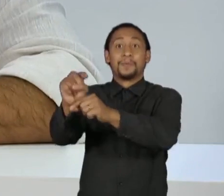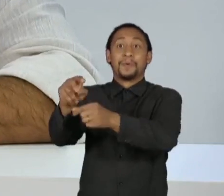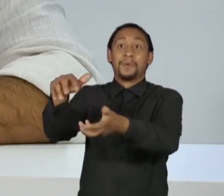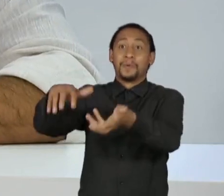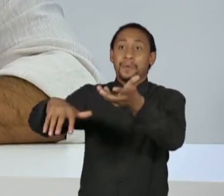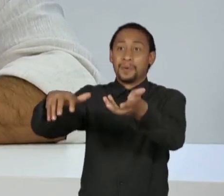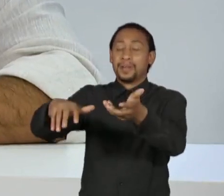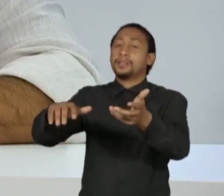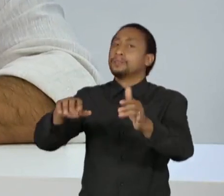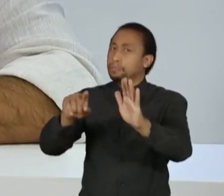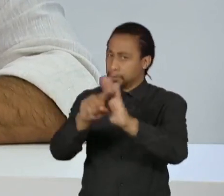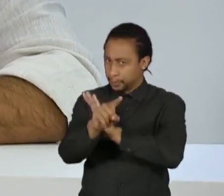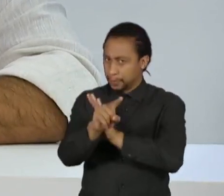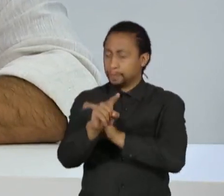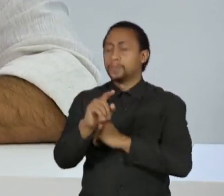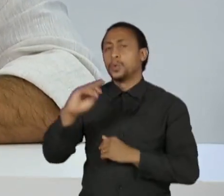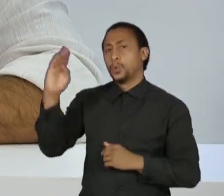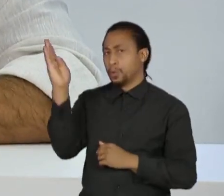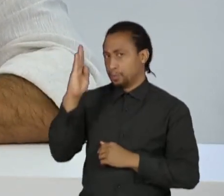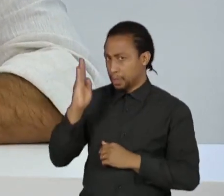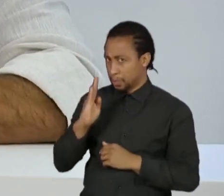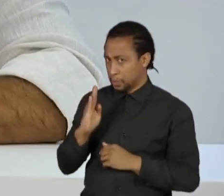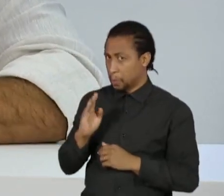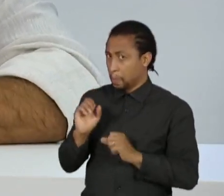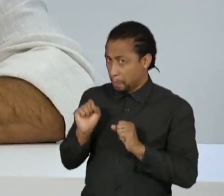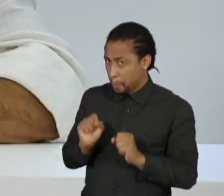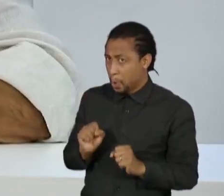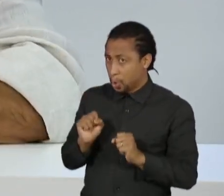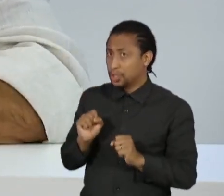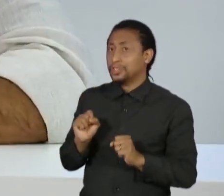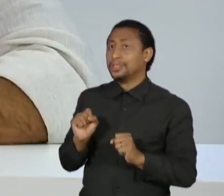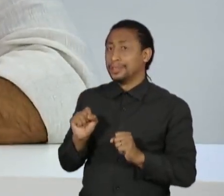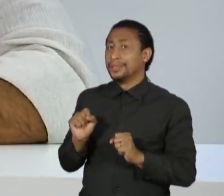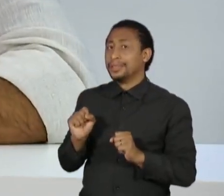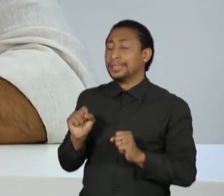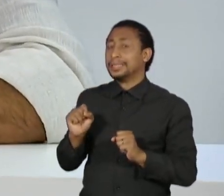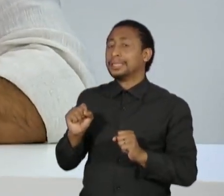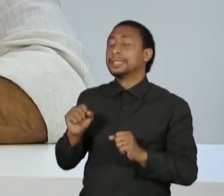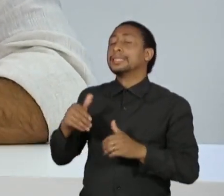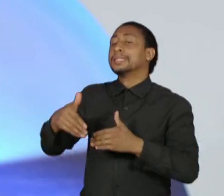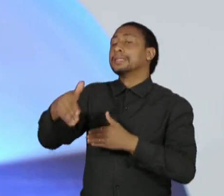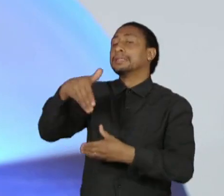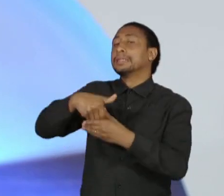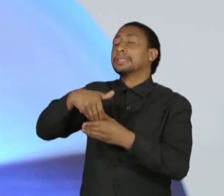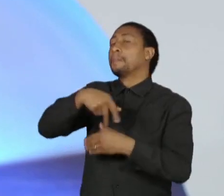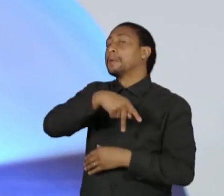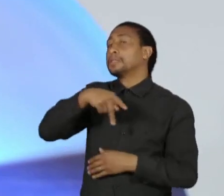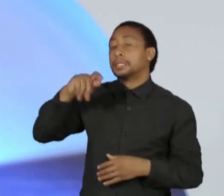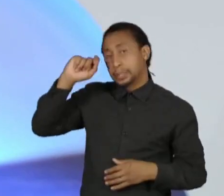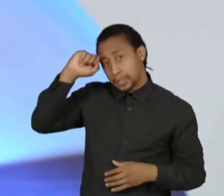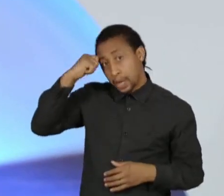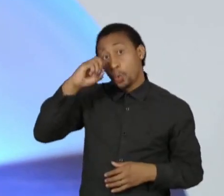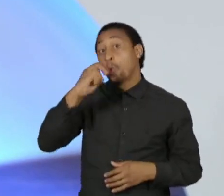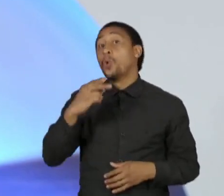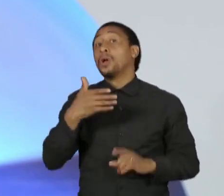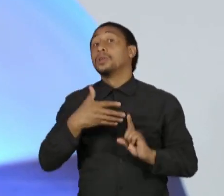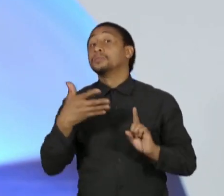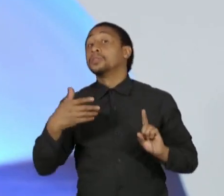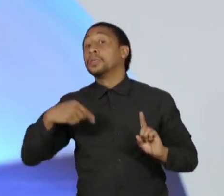o Brasil está preparado para eleger um presidente negro ou LGBTQIA+. Eu acho que